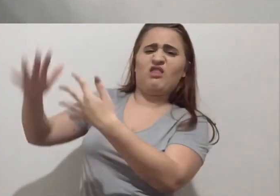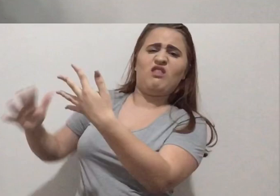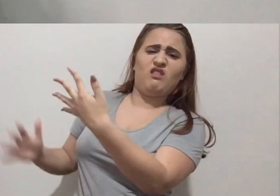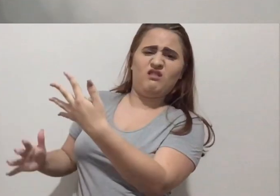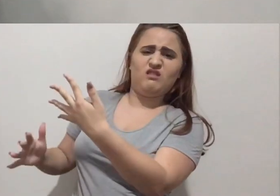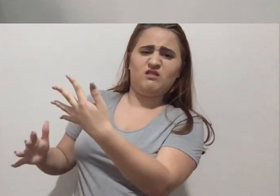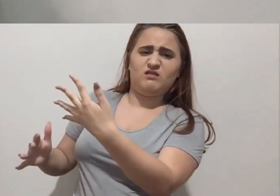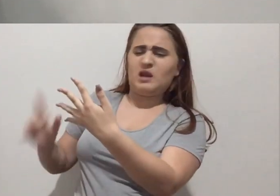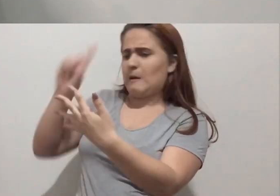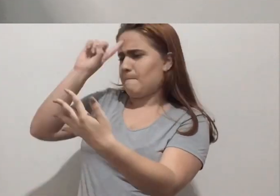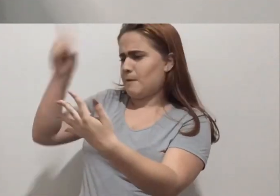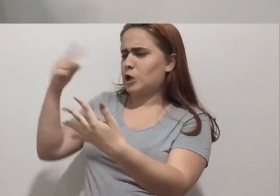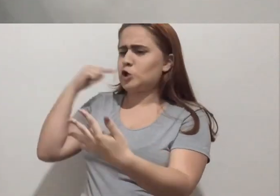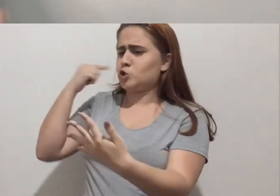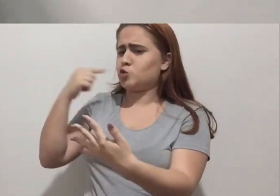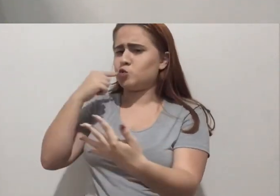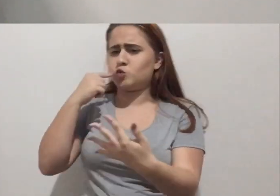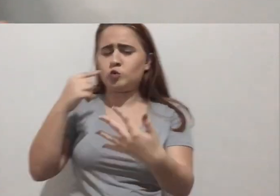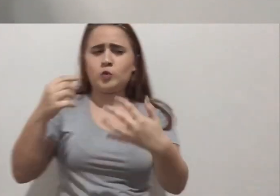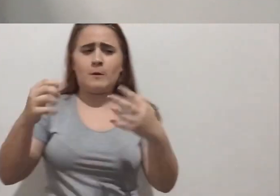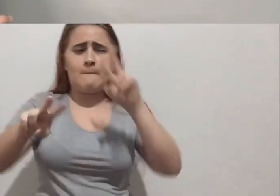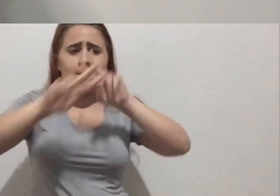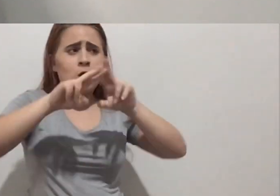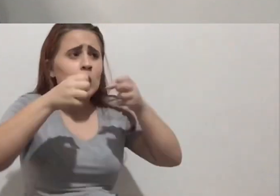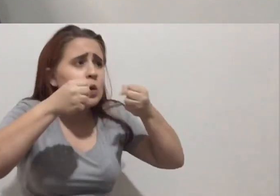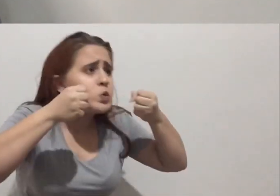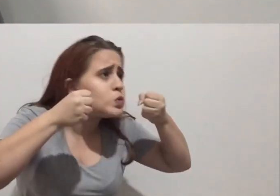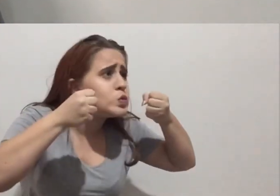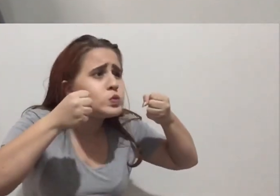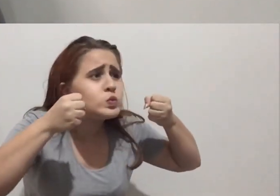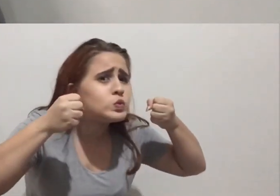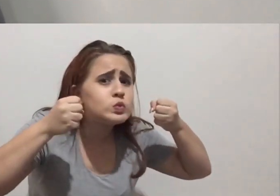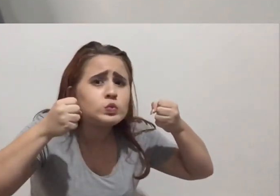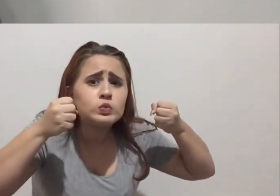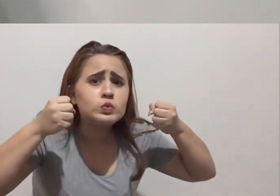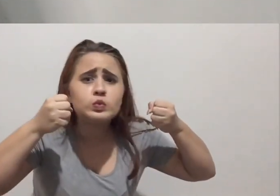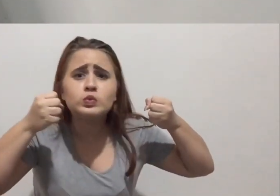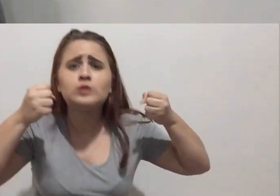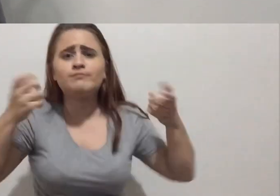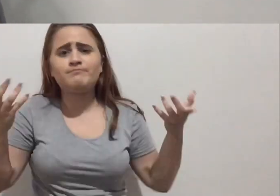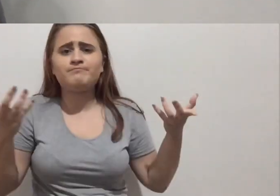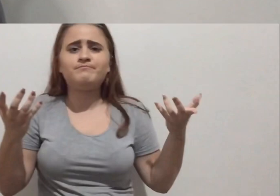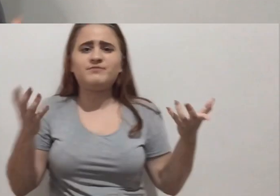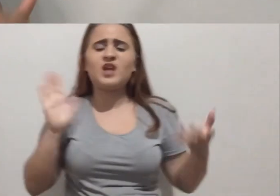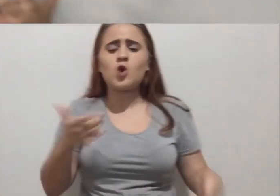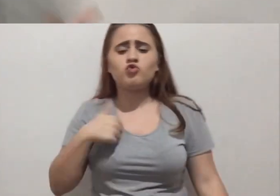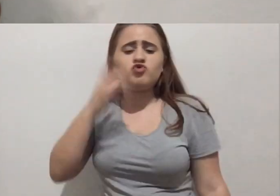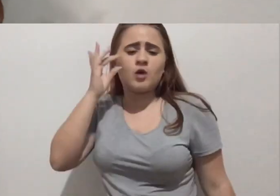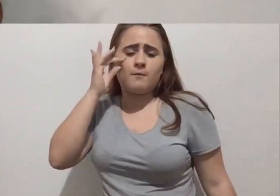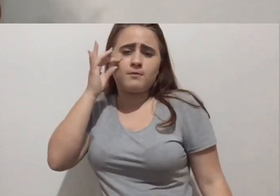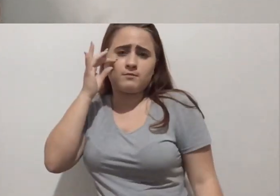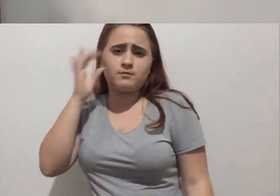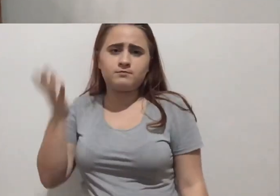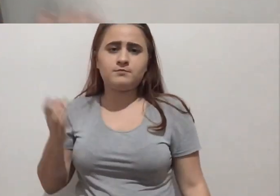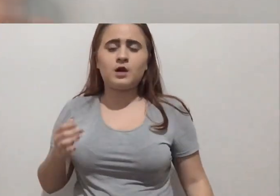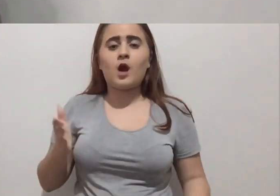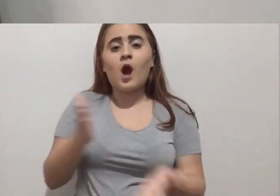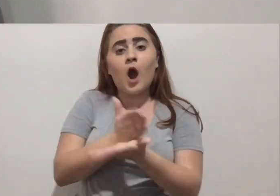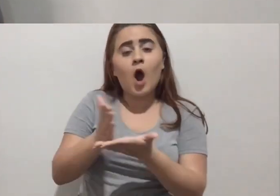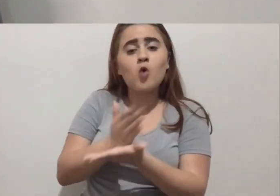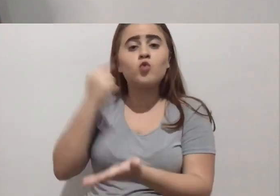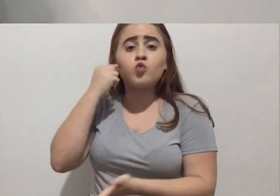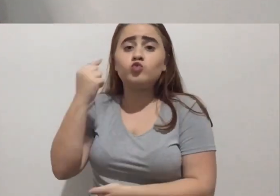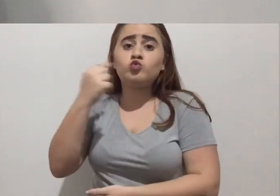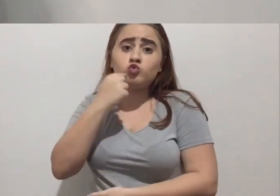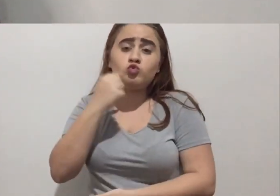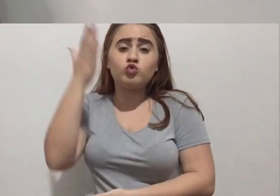surdo preso numa caixinha. Já presenciei muitas famílias assim, certo? E tem muitos surdos que sabem Libras e não